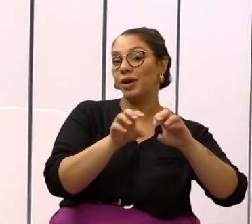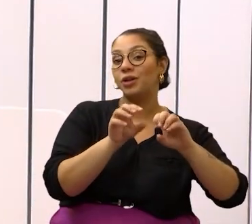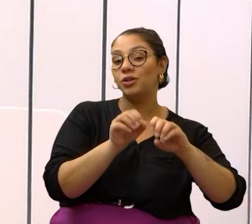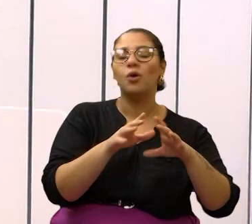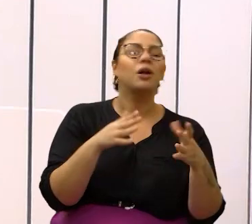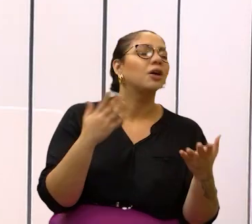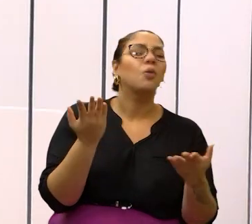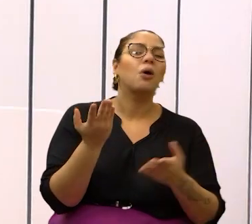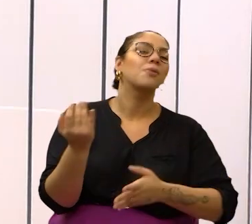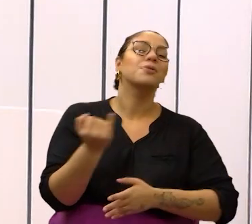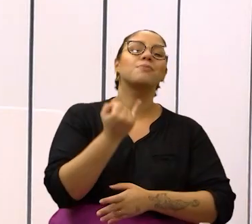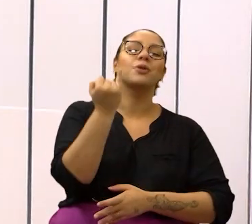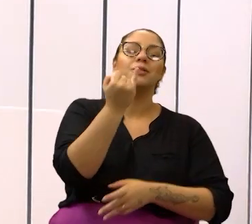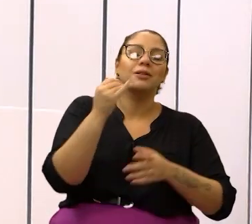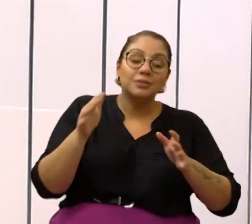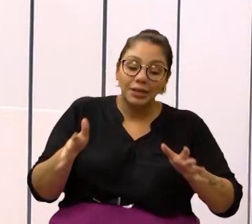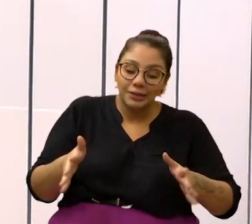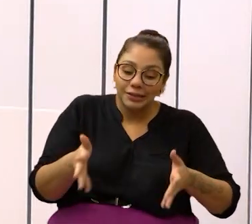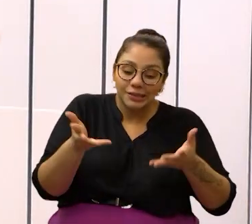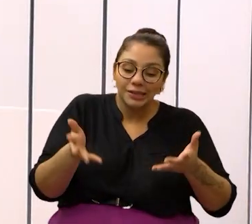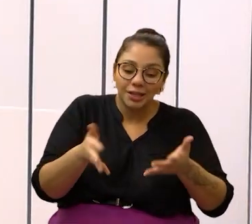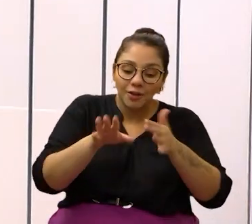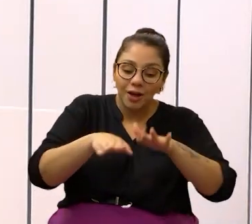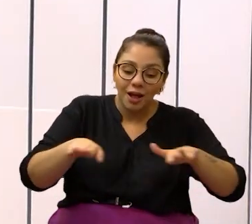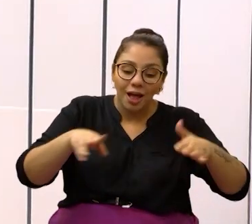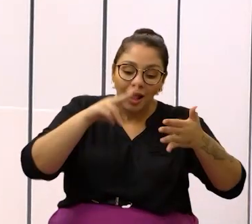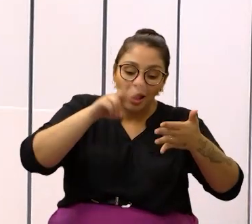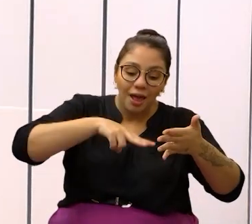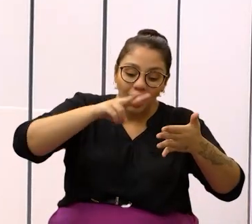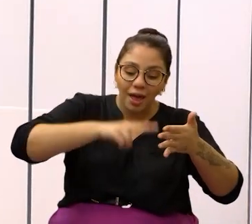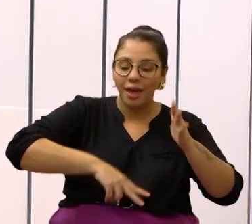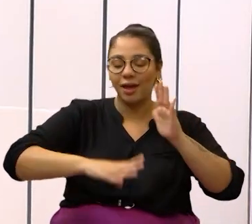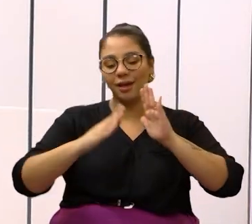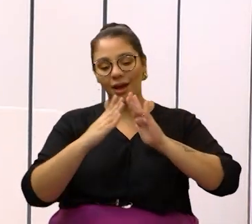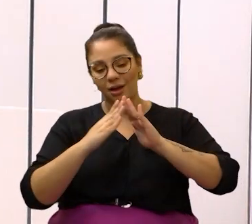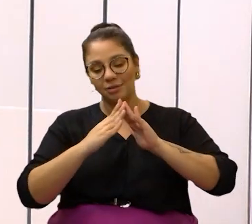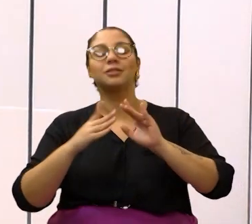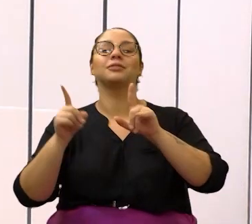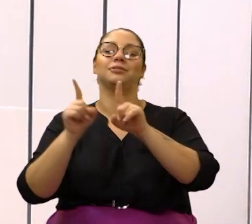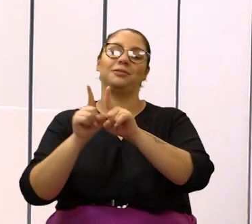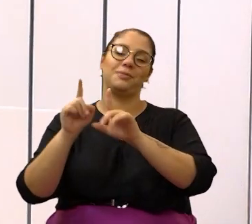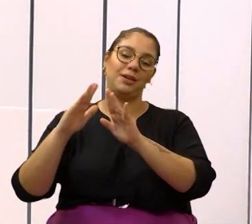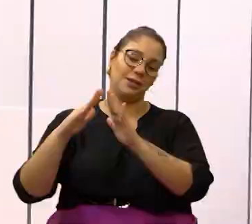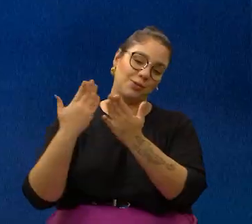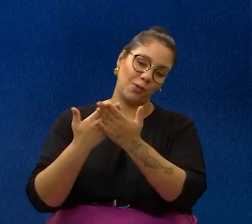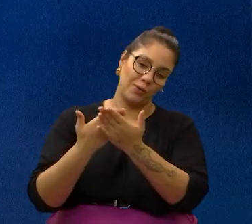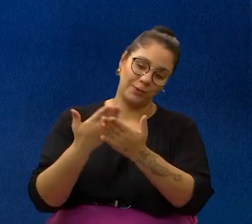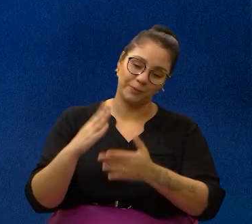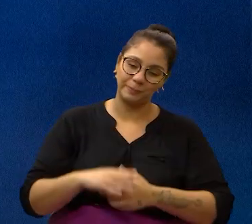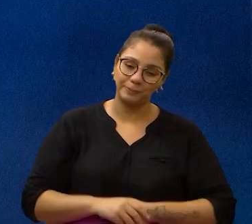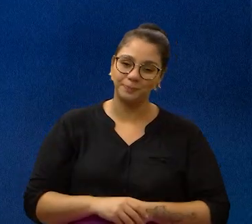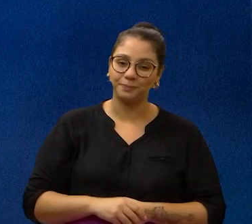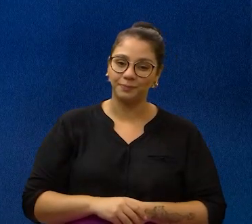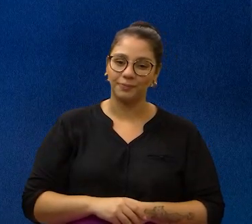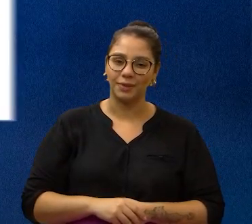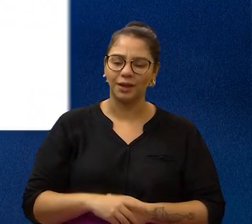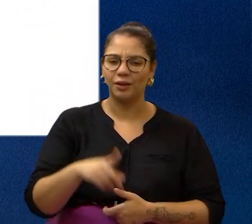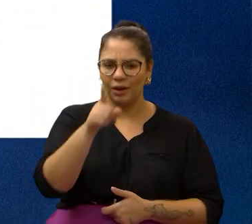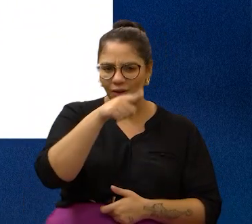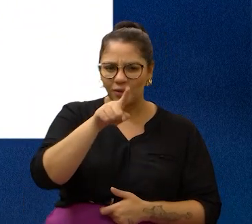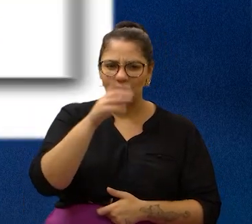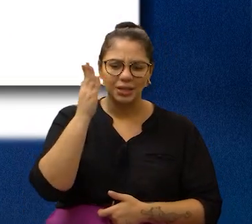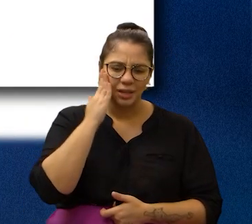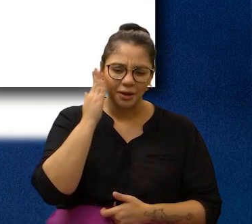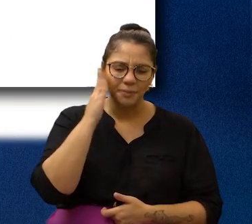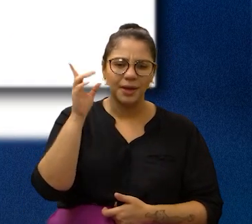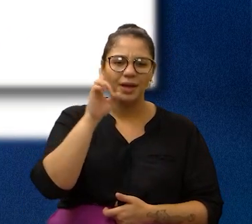importância de se incentivar o hábito da leitura em casa e também na escola. Você sabia